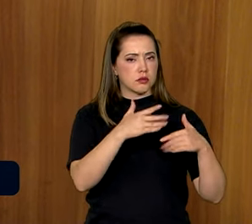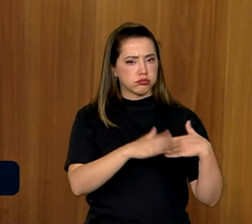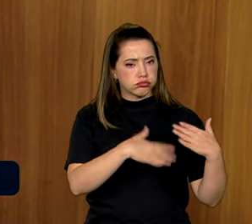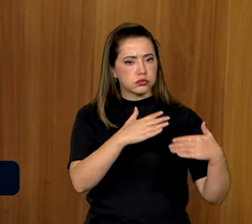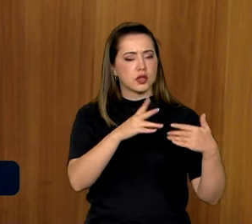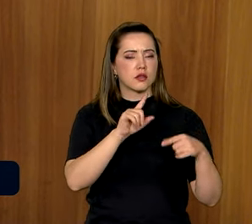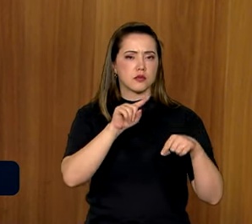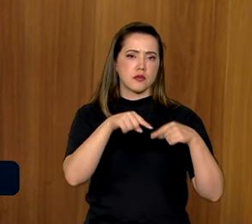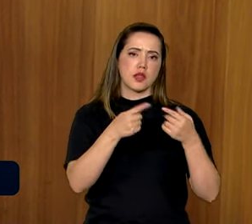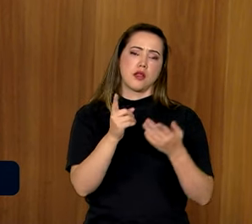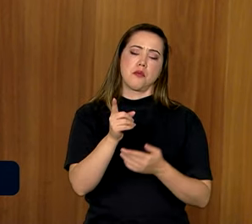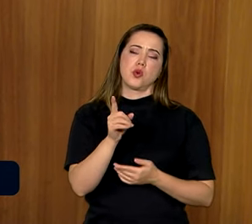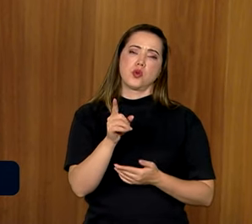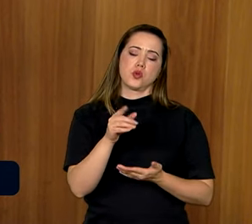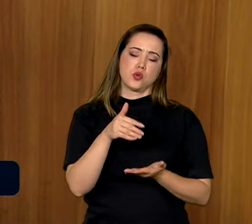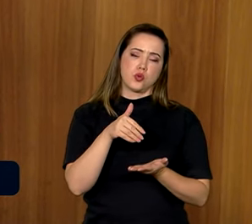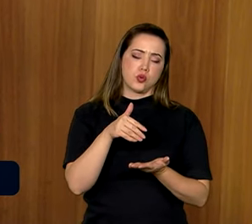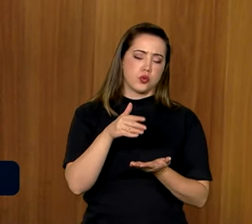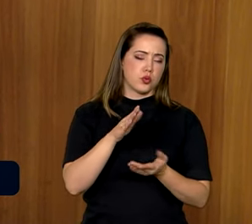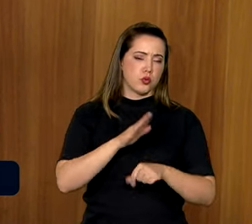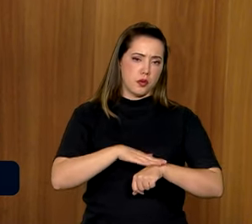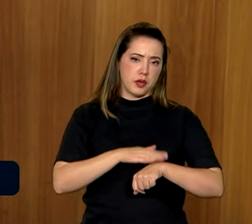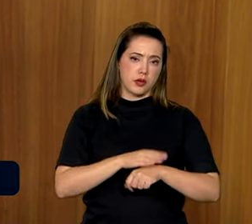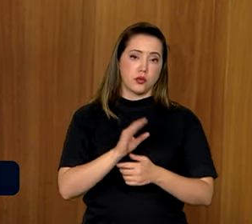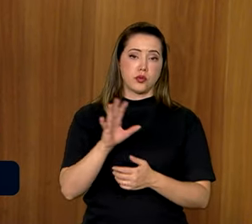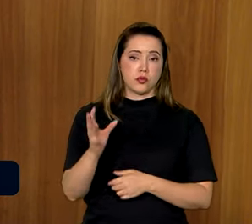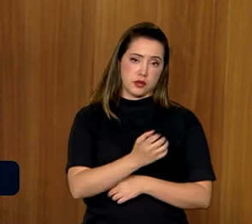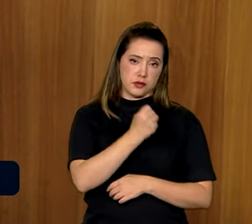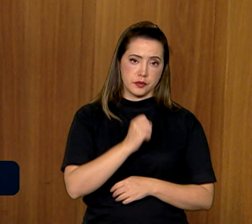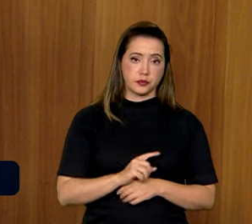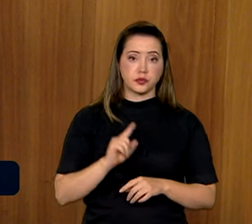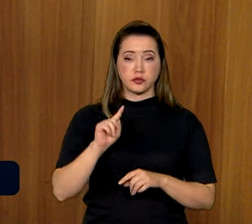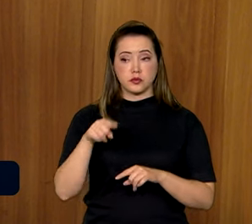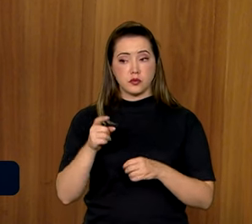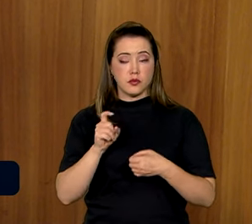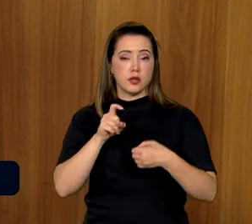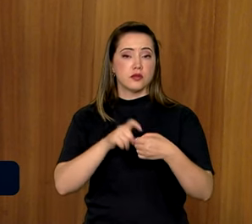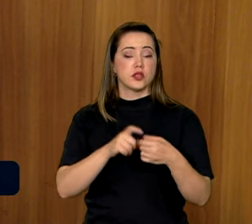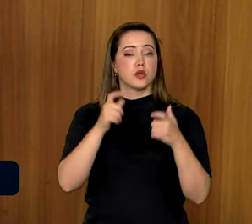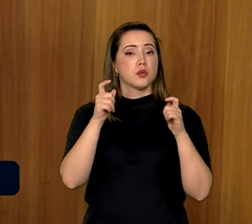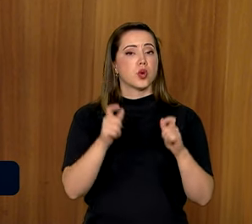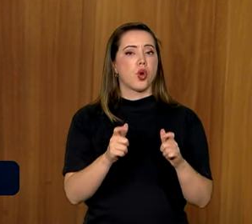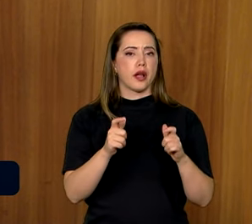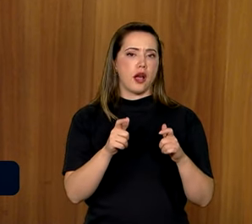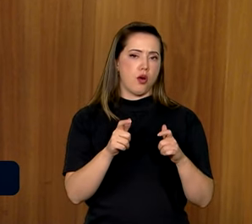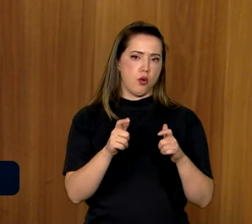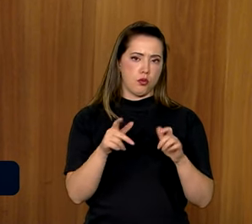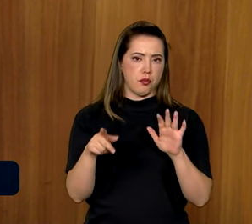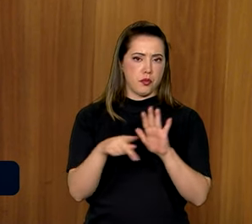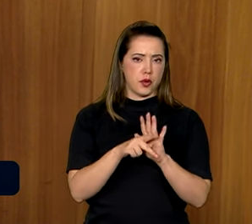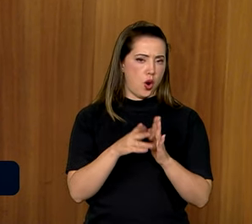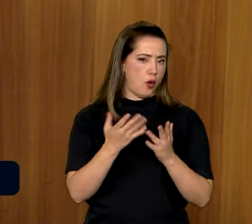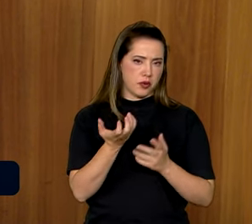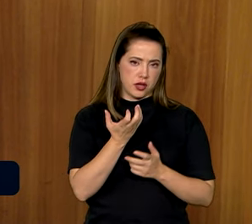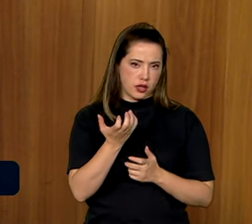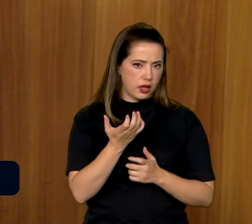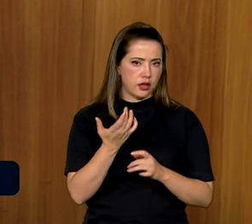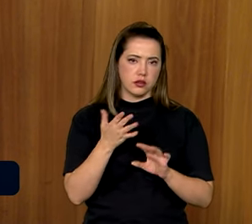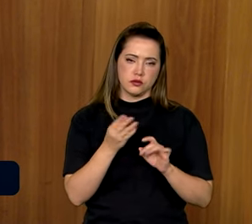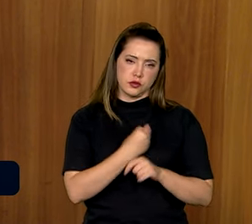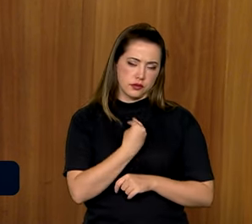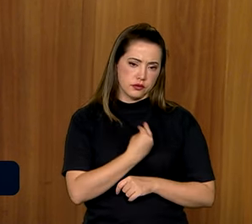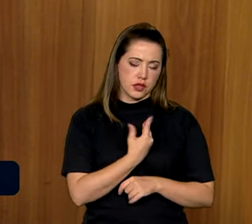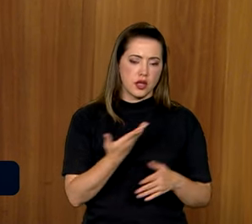recompor depois dessa rescisão. Ele também é encaminhado para a sua terra natal, para o seu local de origem, caso seja a sua vontade, e